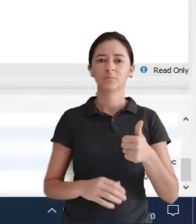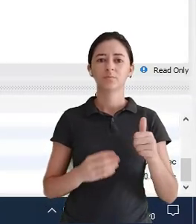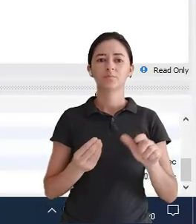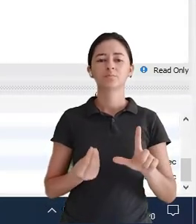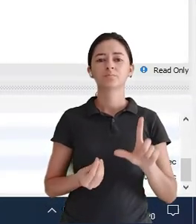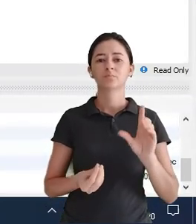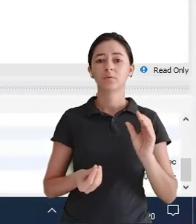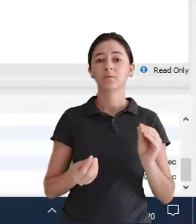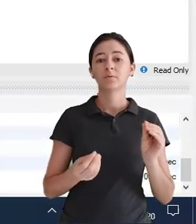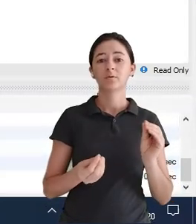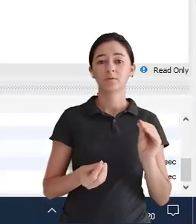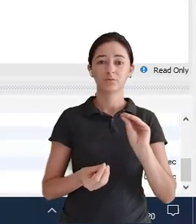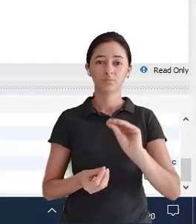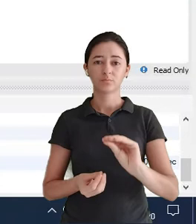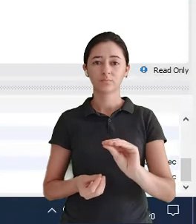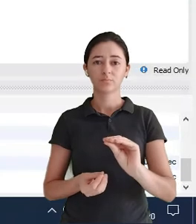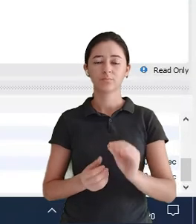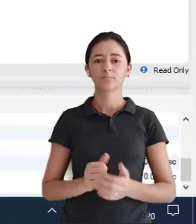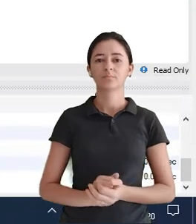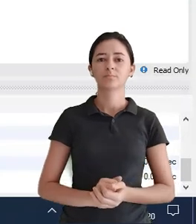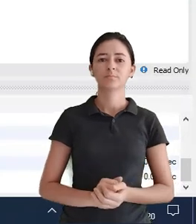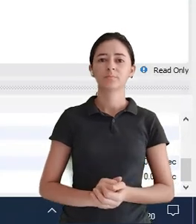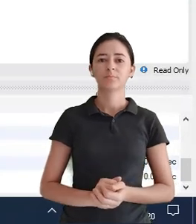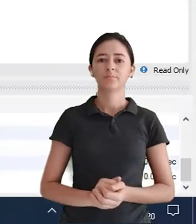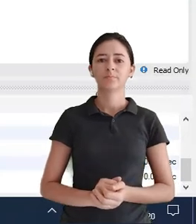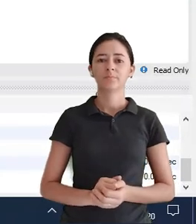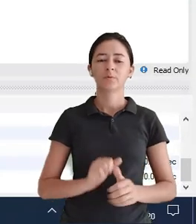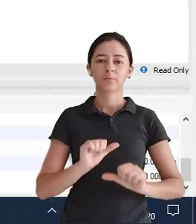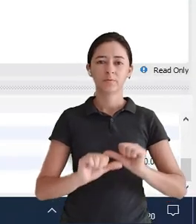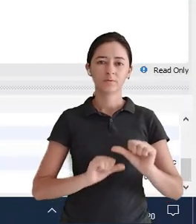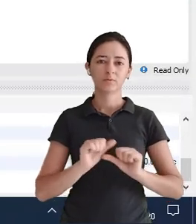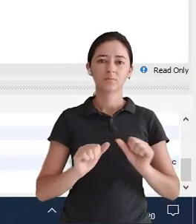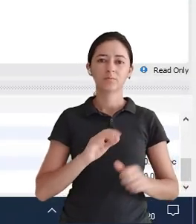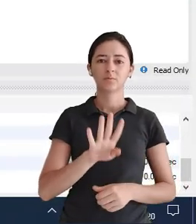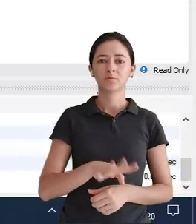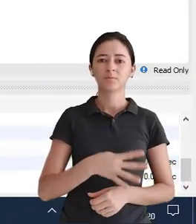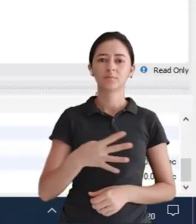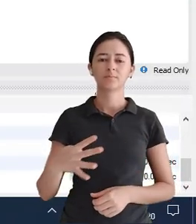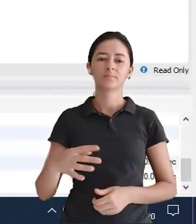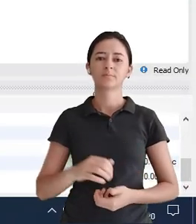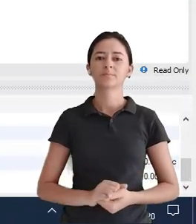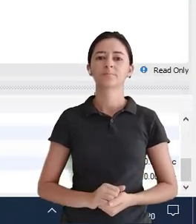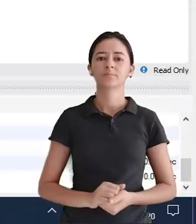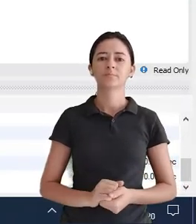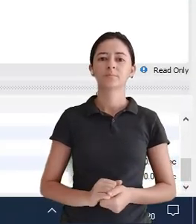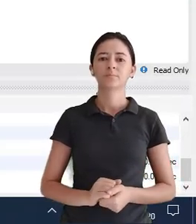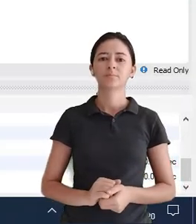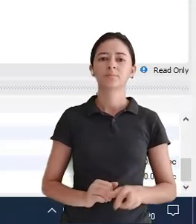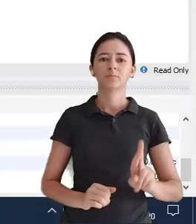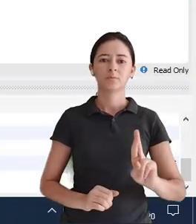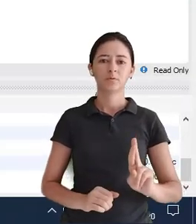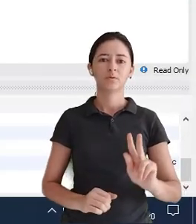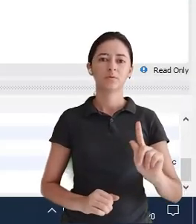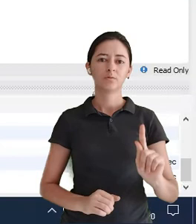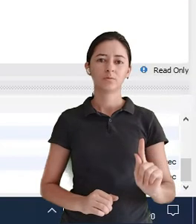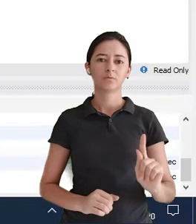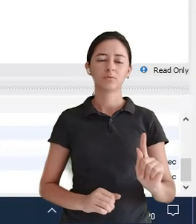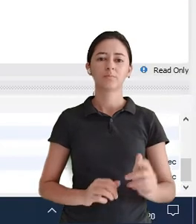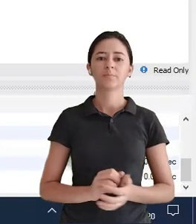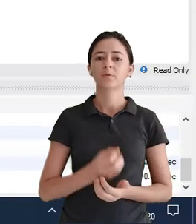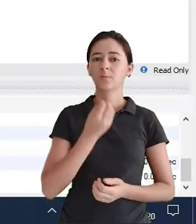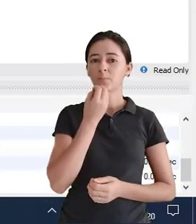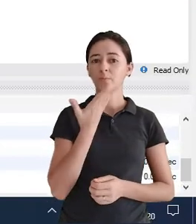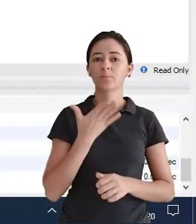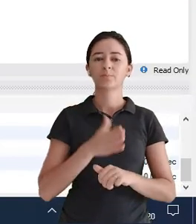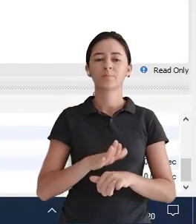1 Então é para adicionar Alter table Cliente ADD RG RG Underline